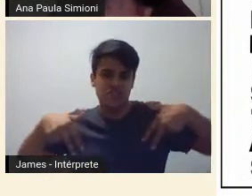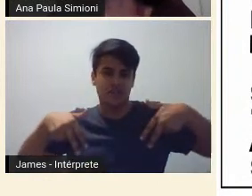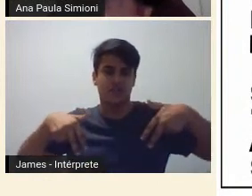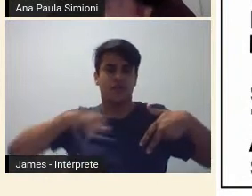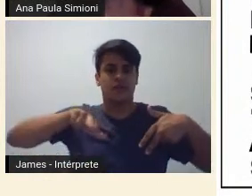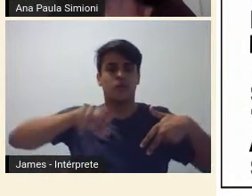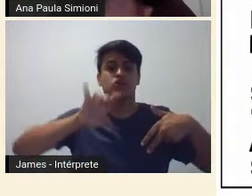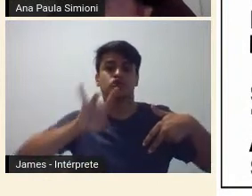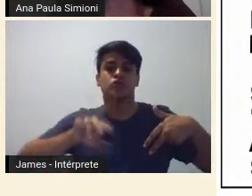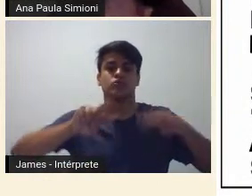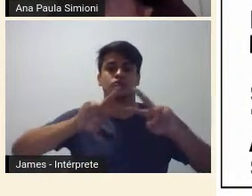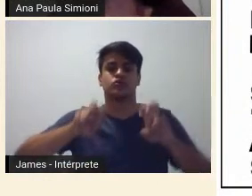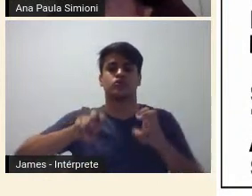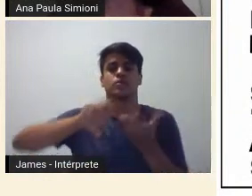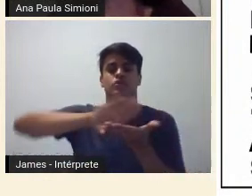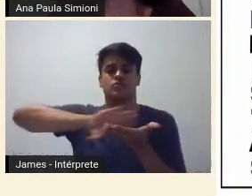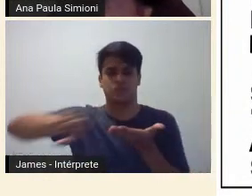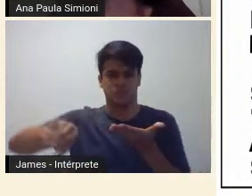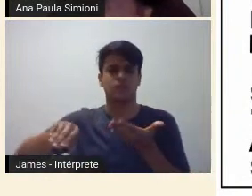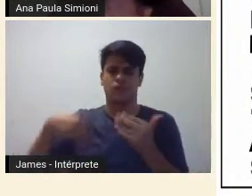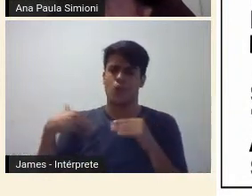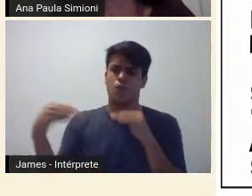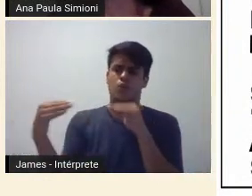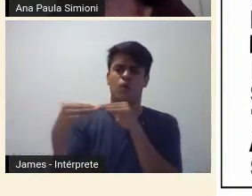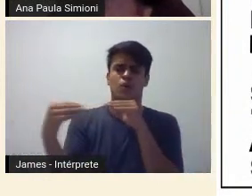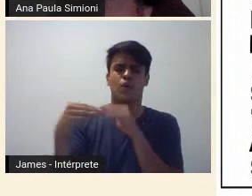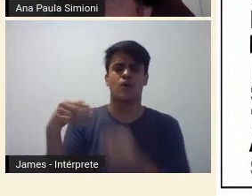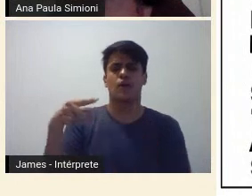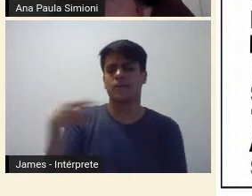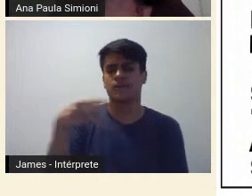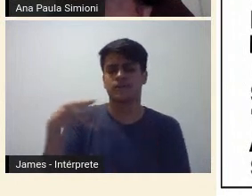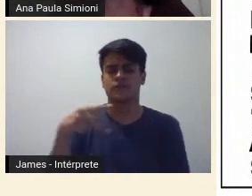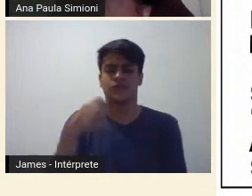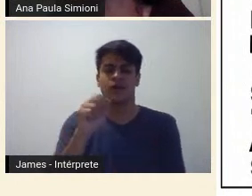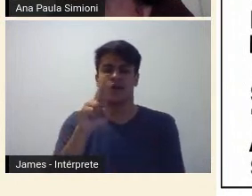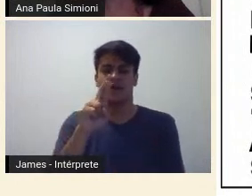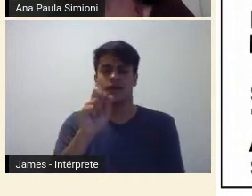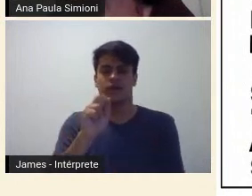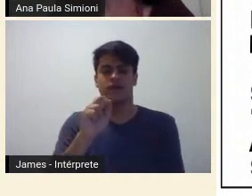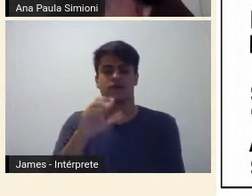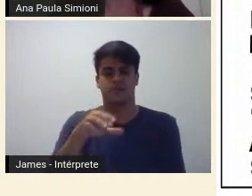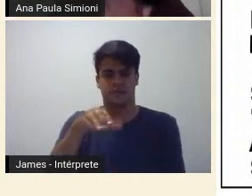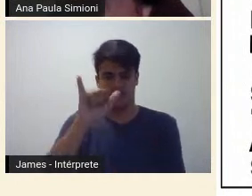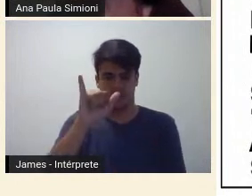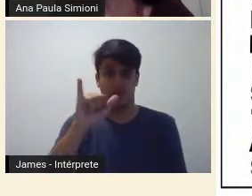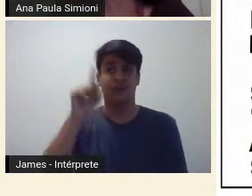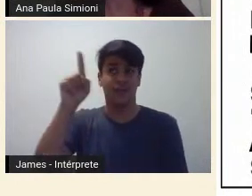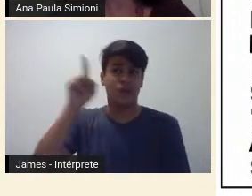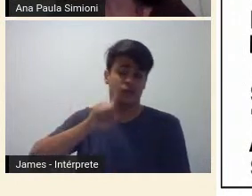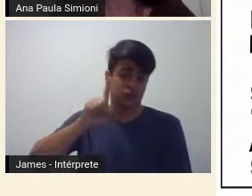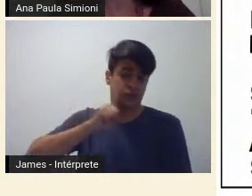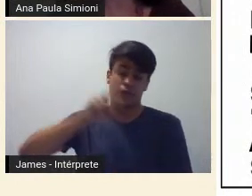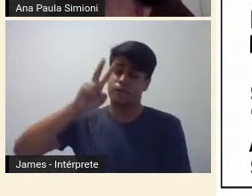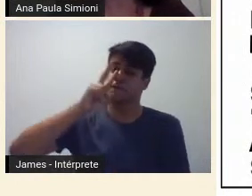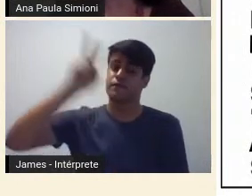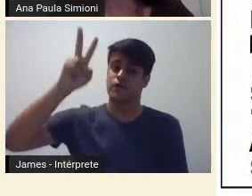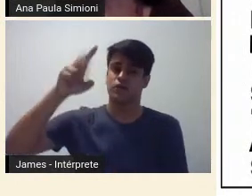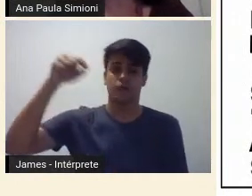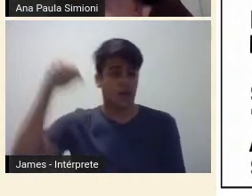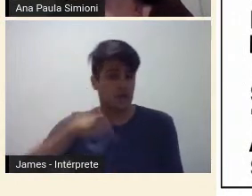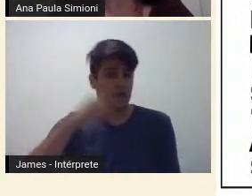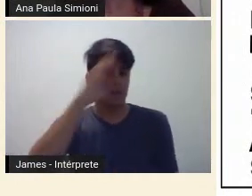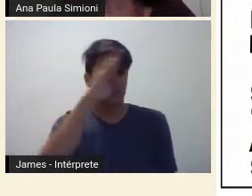que eu concordo com a professora Aracia Amaral, é uma questão muito forte nos Estados Unidos, e que, no caso do Brasil, a gente tem que repensar